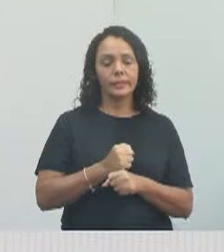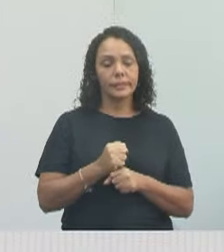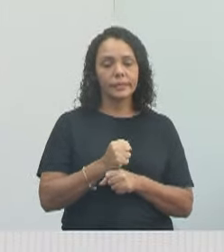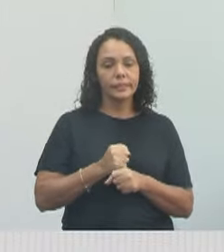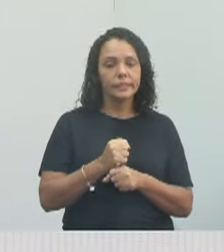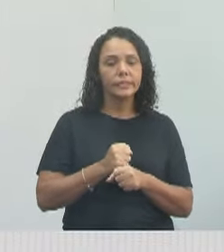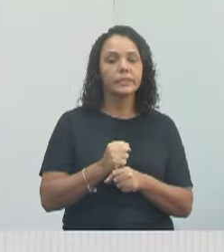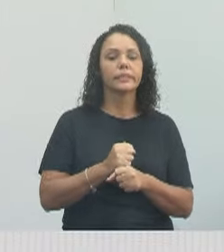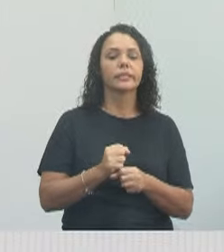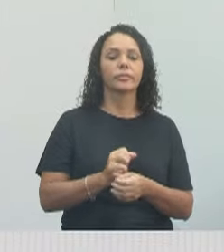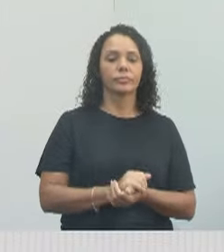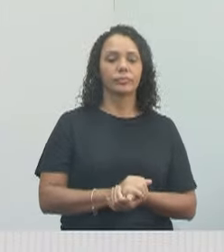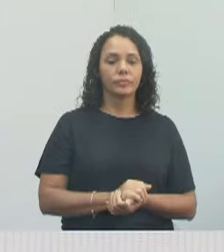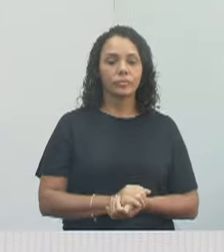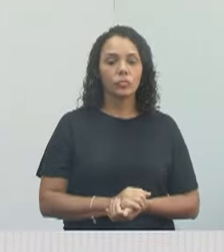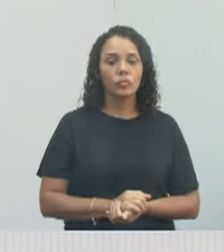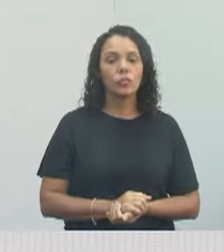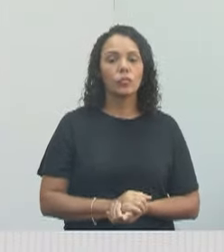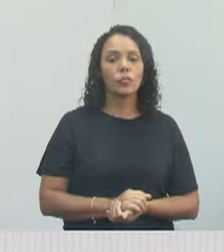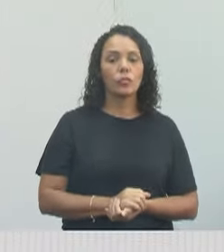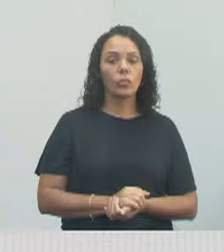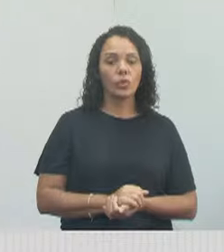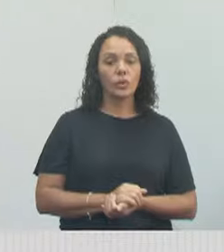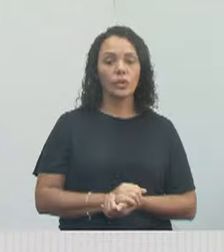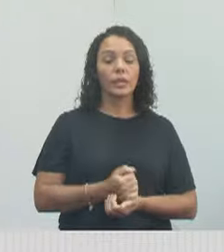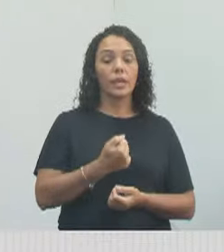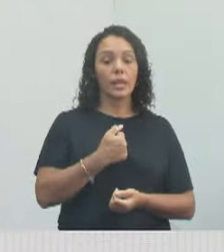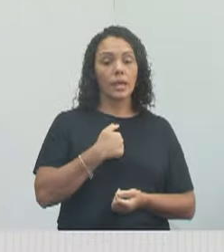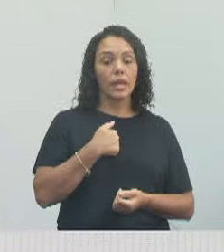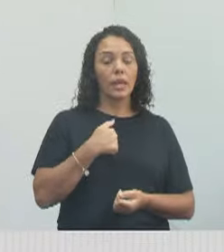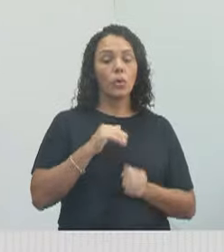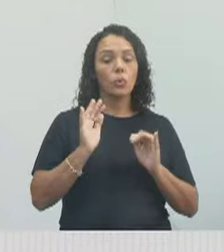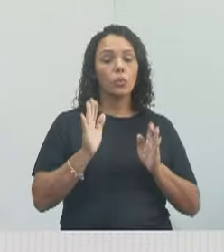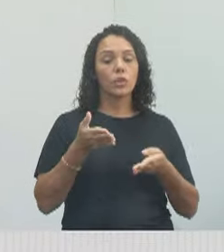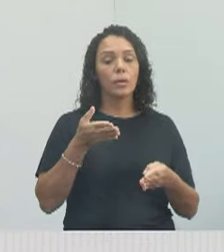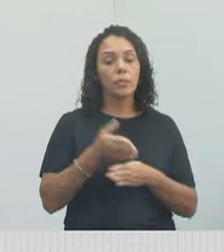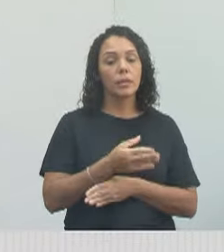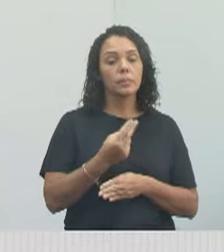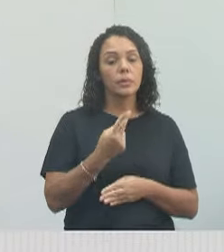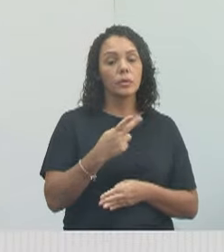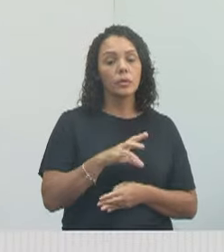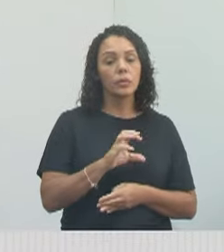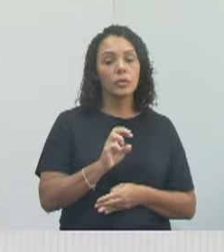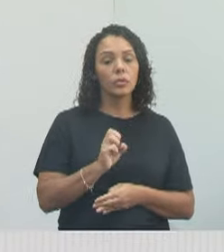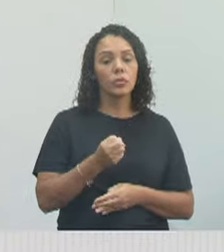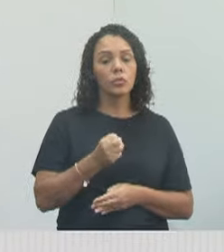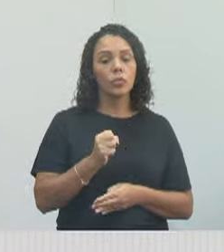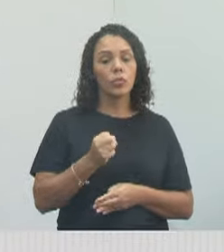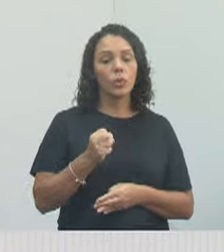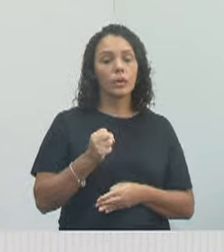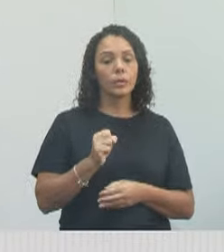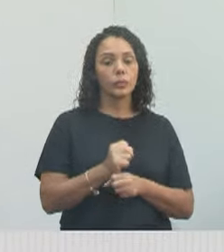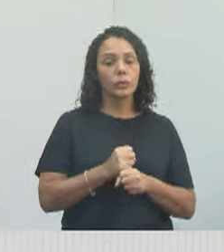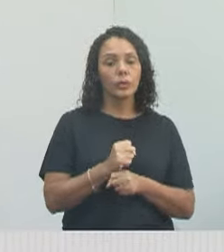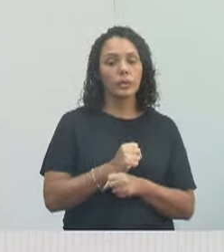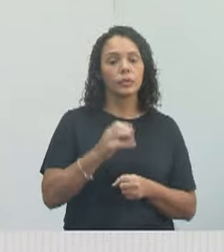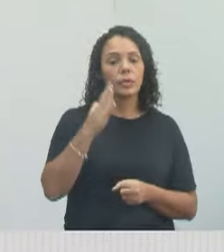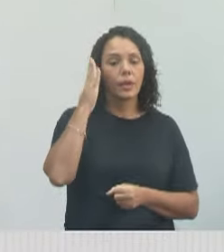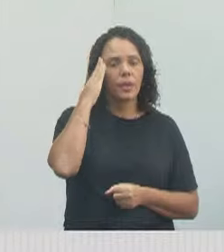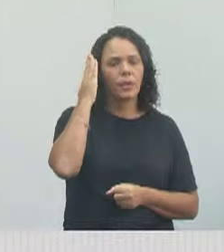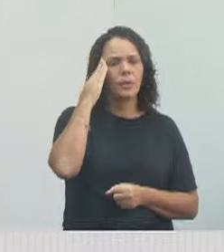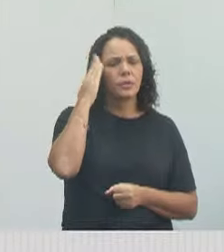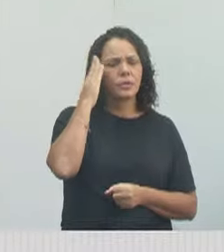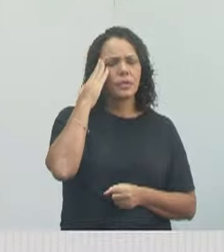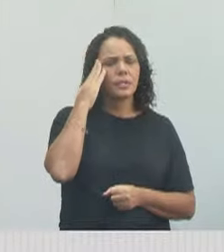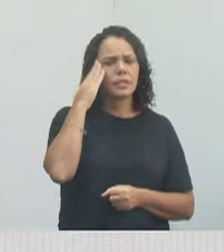que está lá, eu que estou lá há 28 anos, eu sei como é